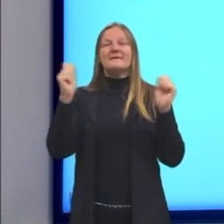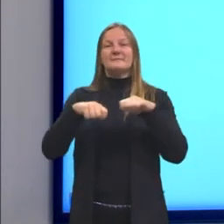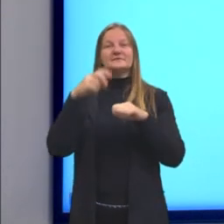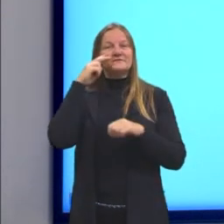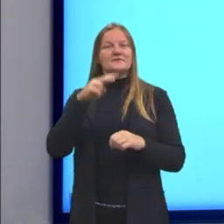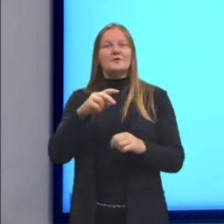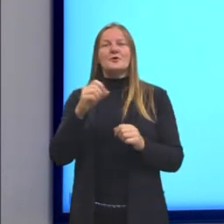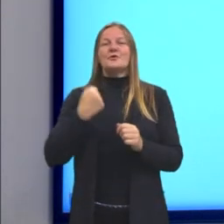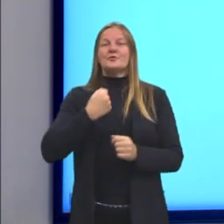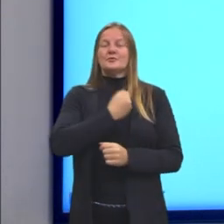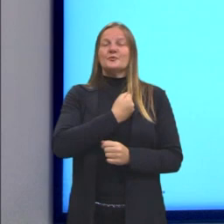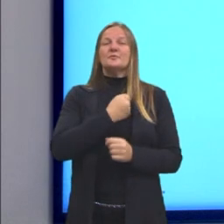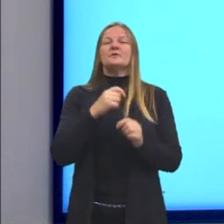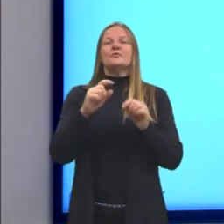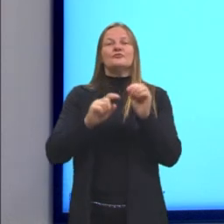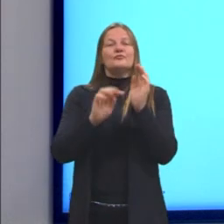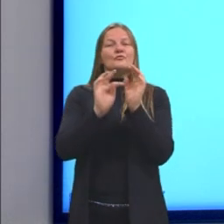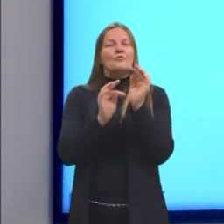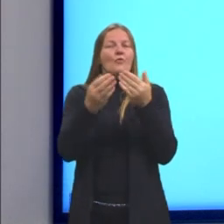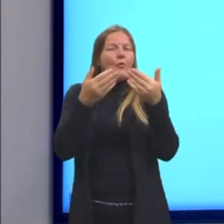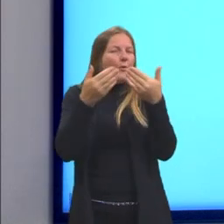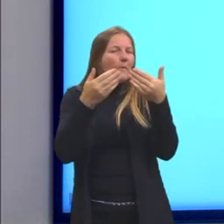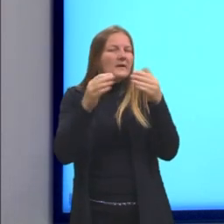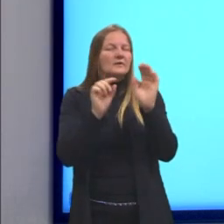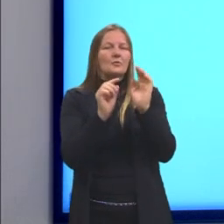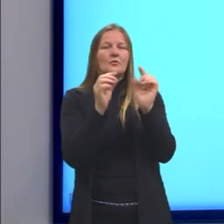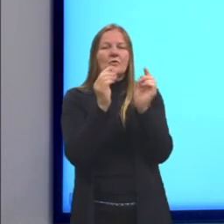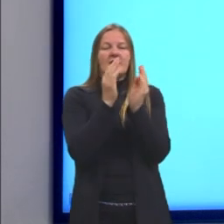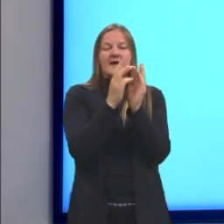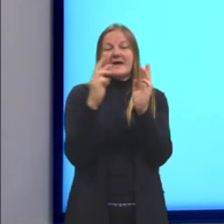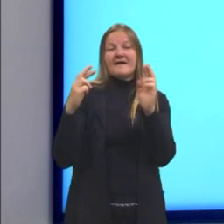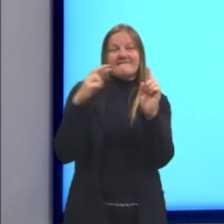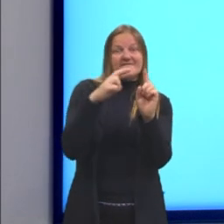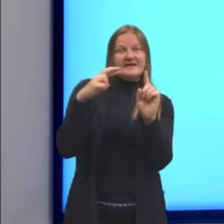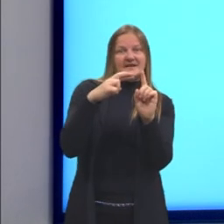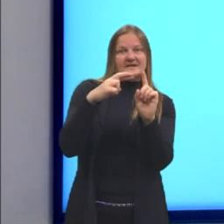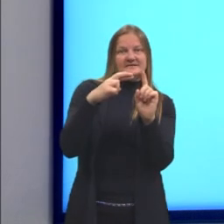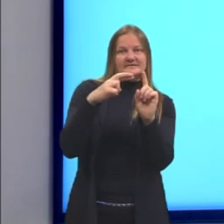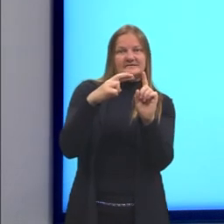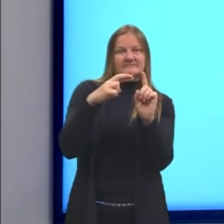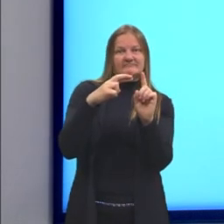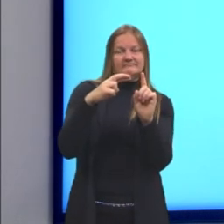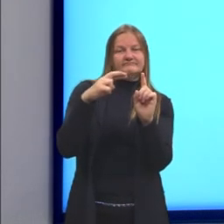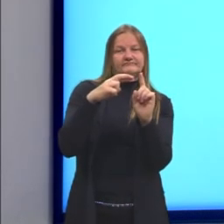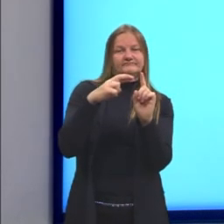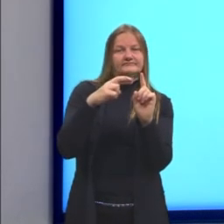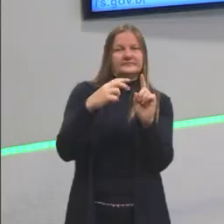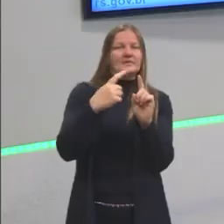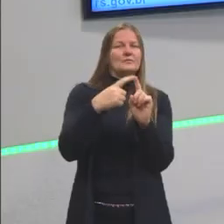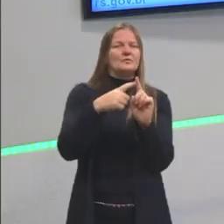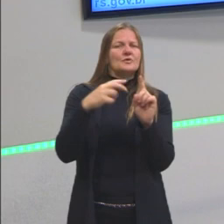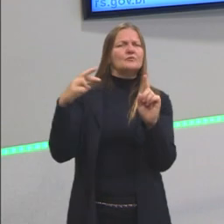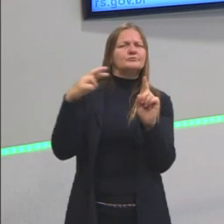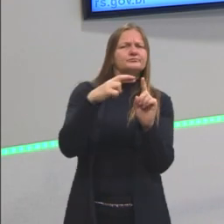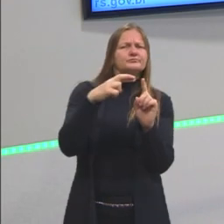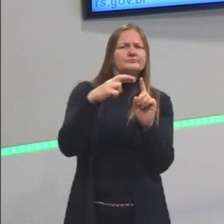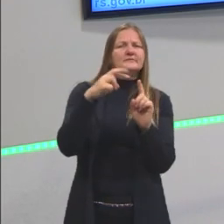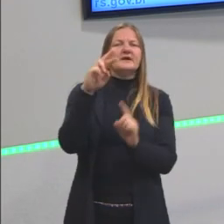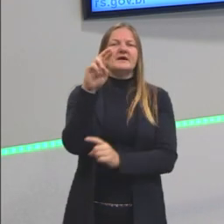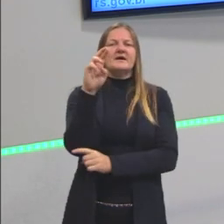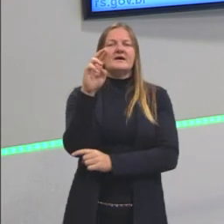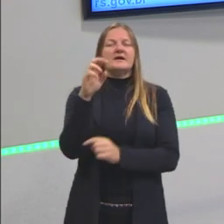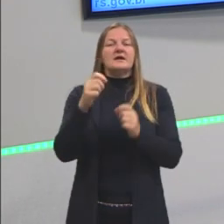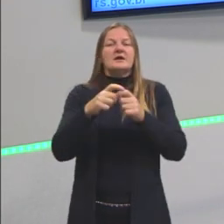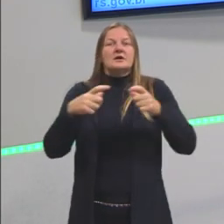número pequeno de parâmetros. Aqui aparece o termo parâmetros, mas é como se a gente dissesse